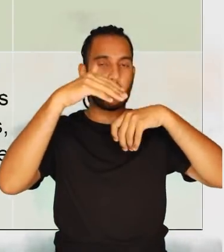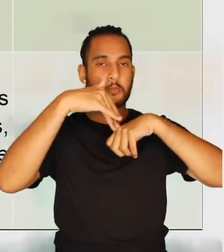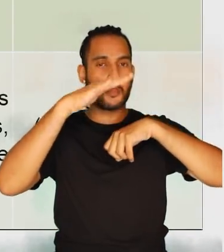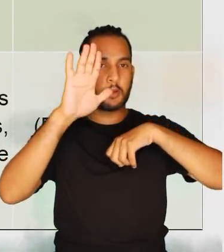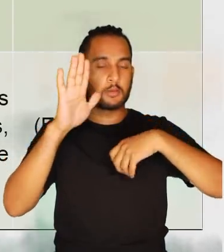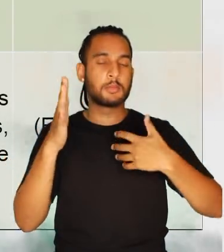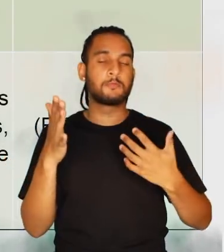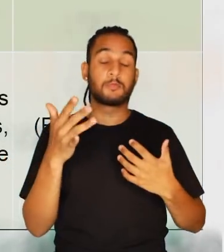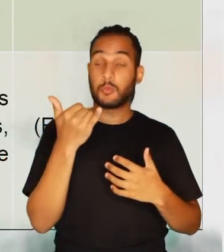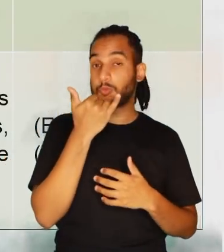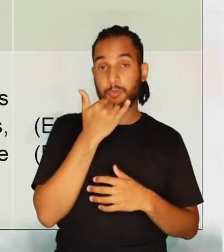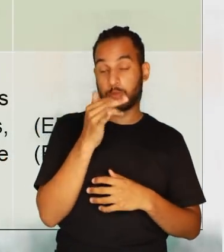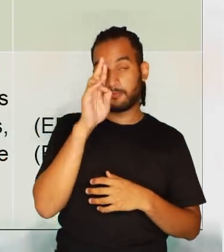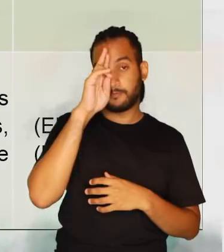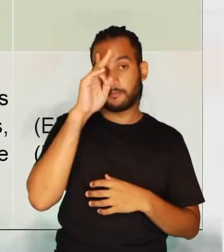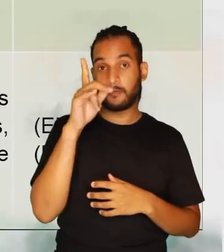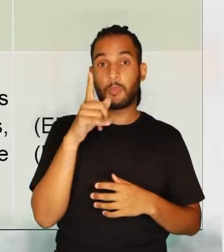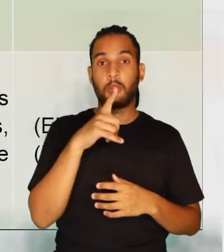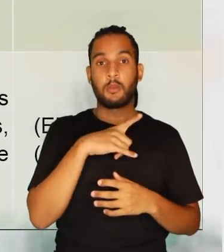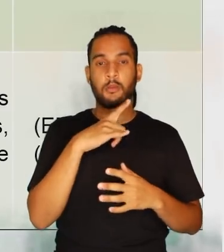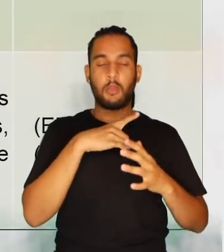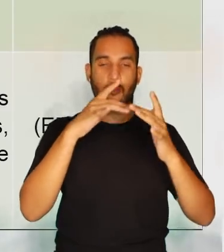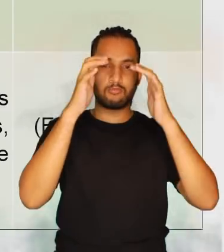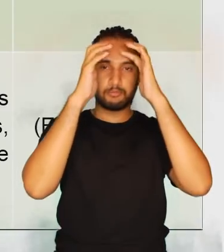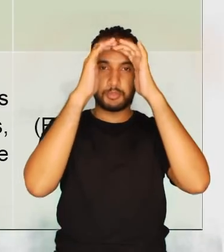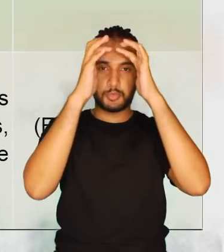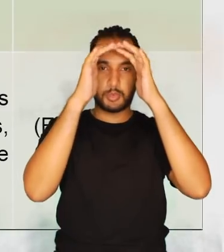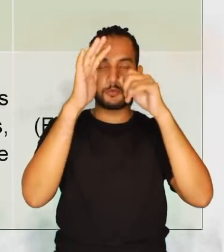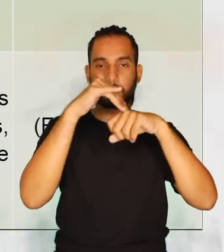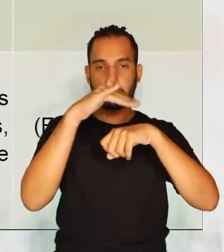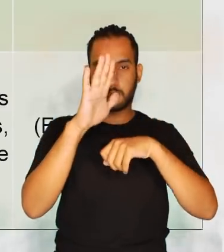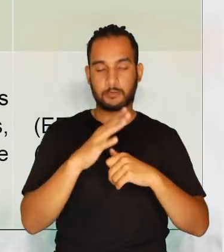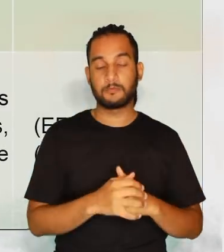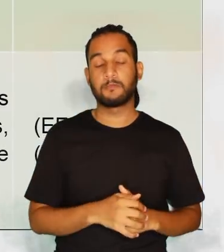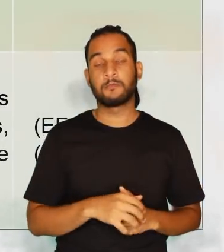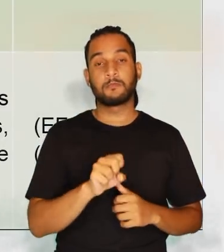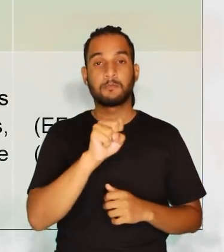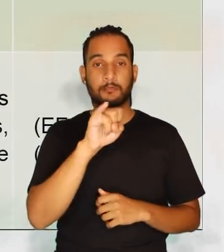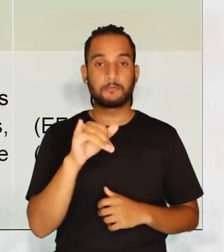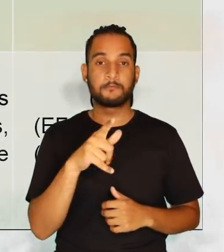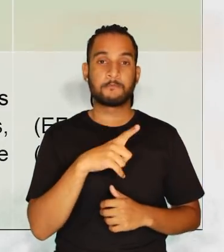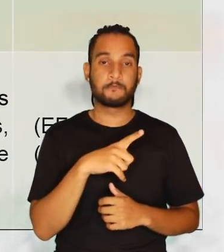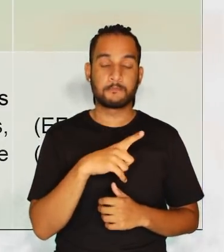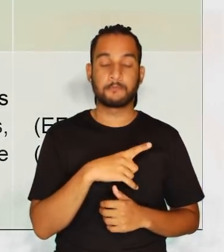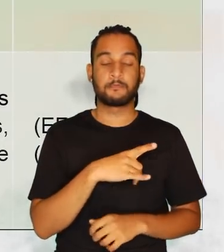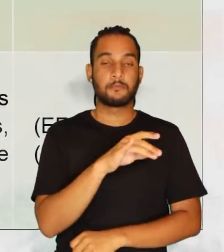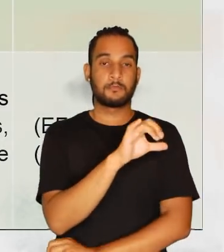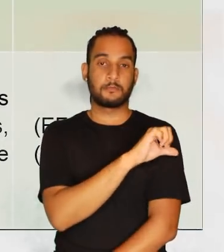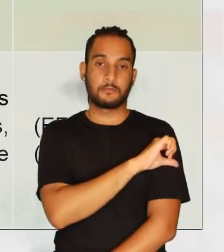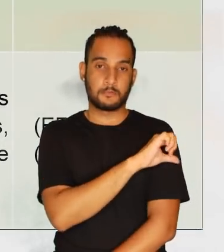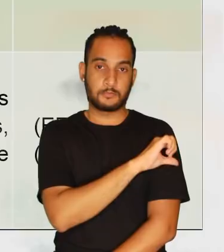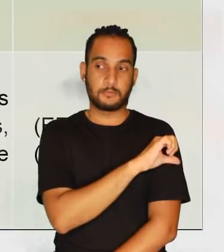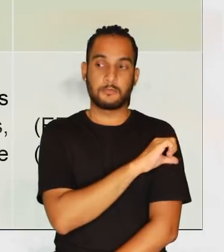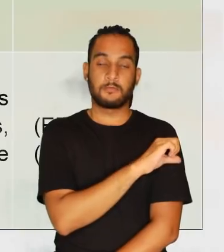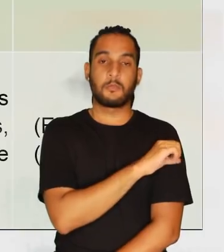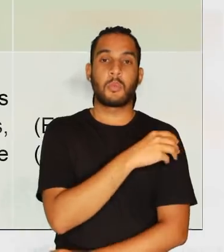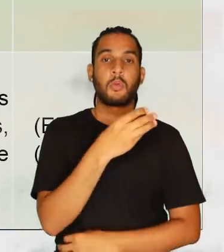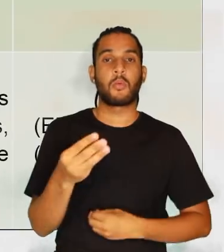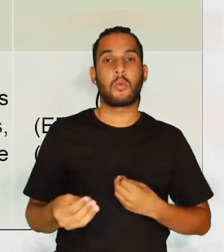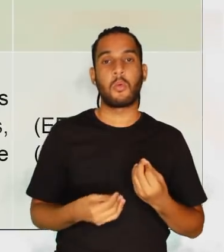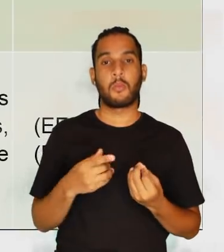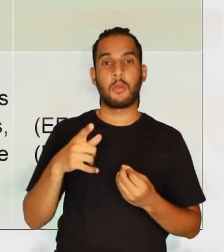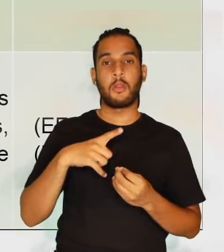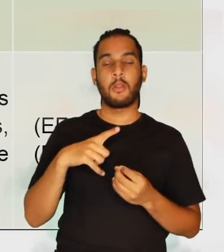complexibilidade, desculpa, uma maior complexidade. Se a gente trouxer aqui, nono ano,